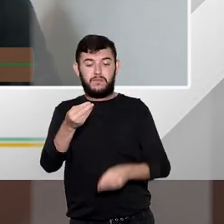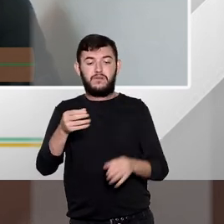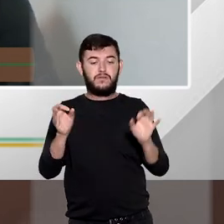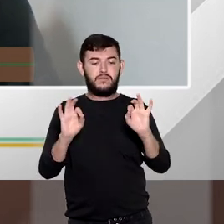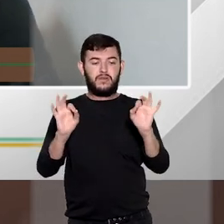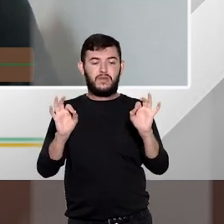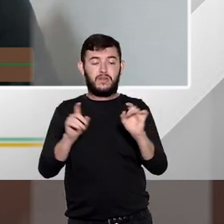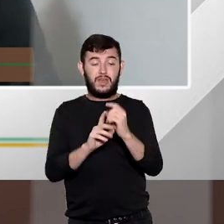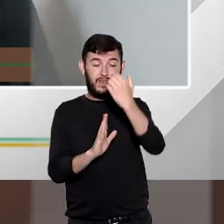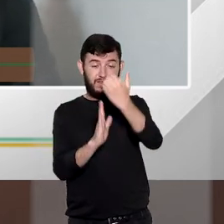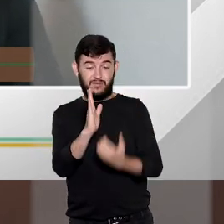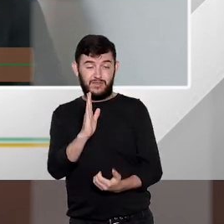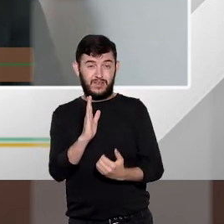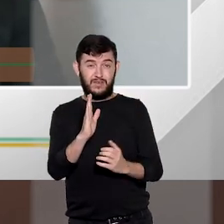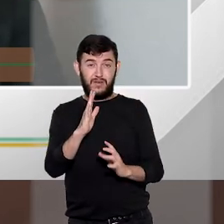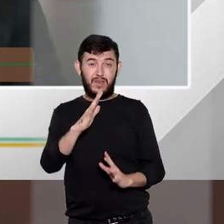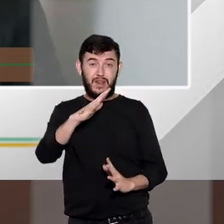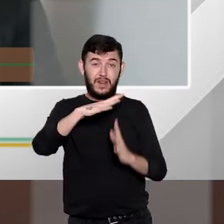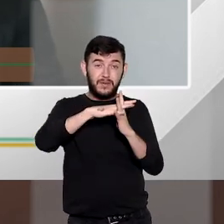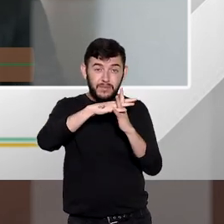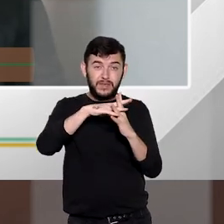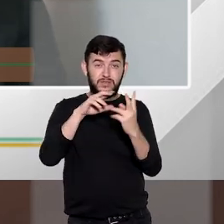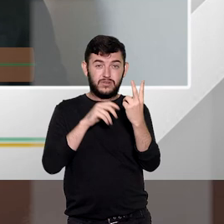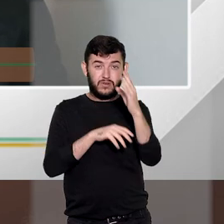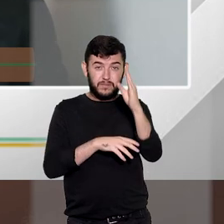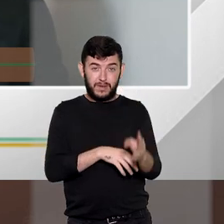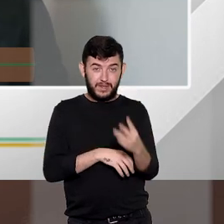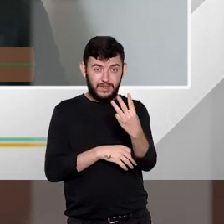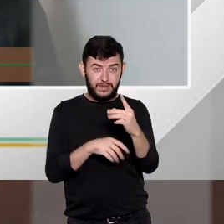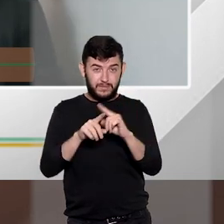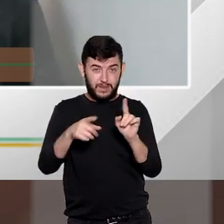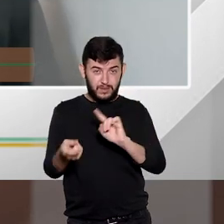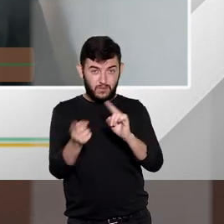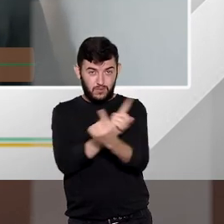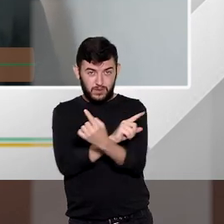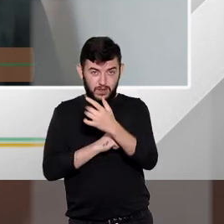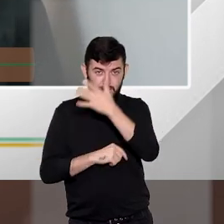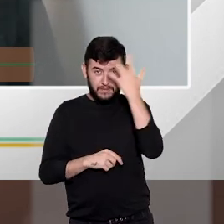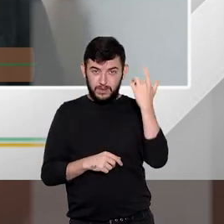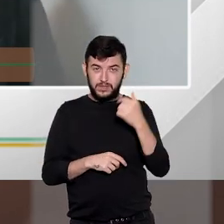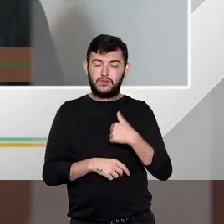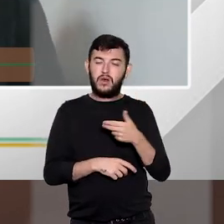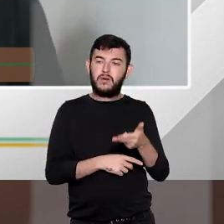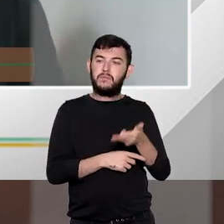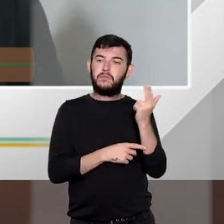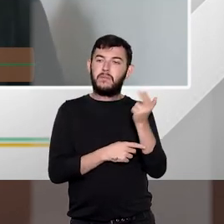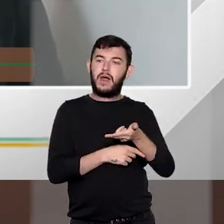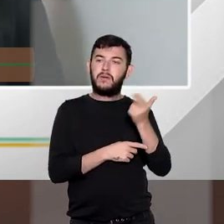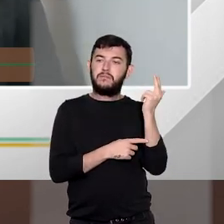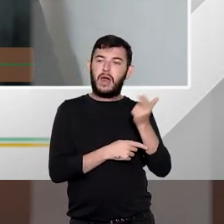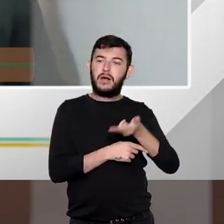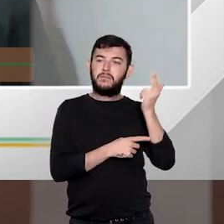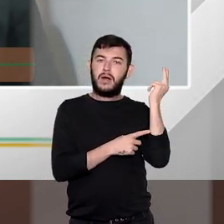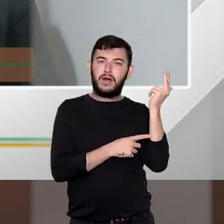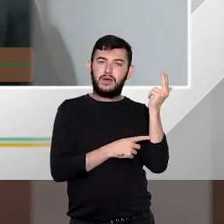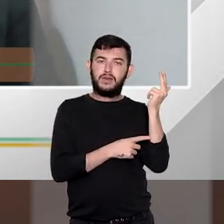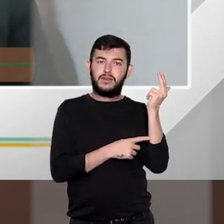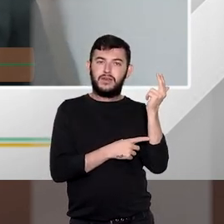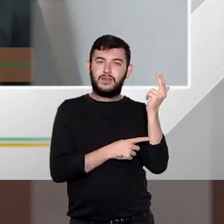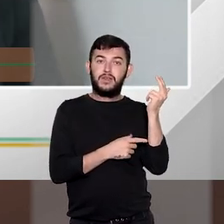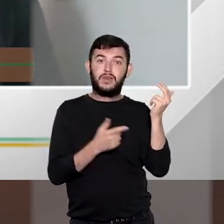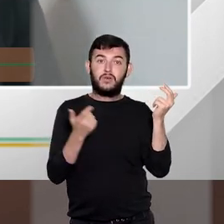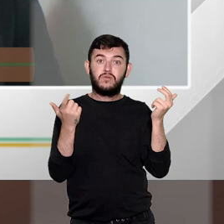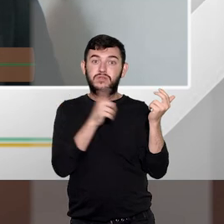máximo de dois terços agora se você pegar uma situação contrária em que o sujeito ele deu mais de um disparo em que ele